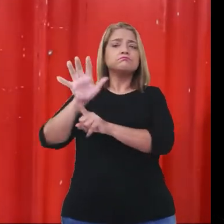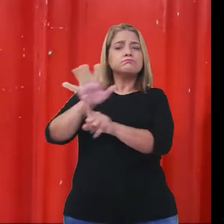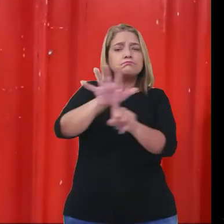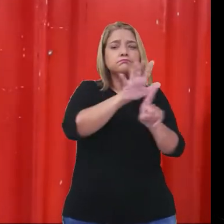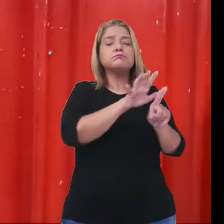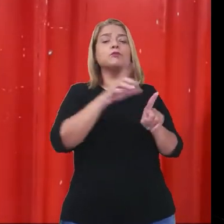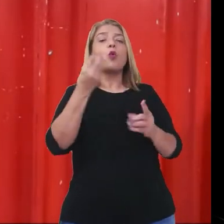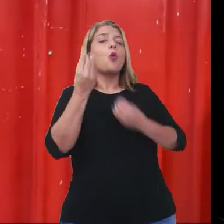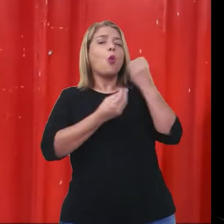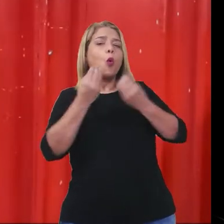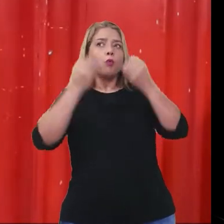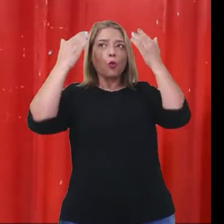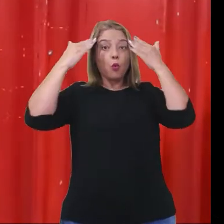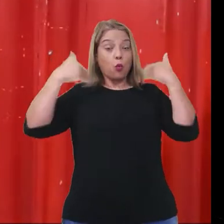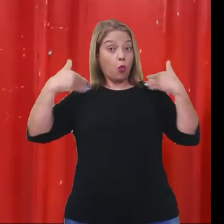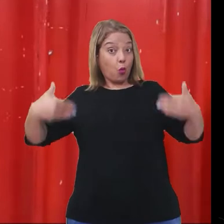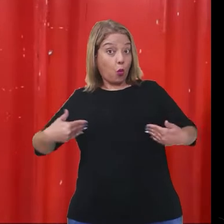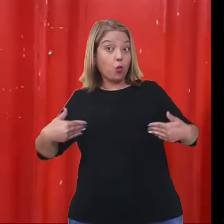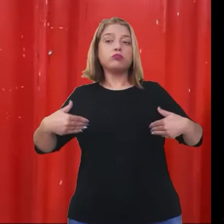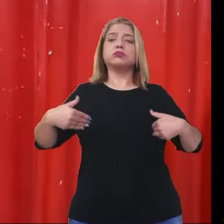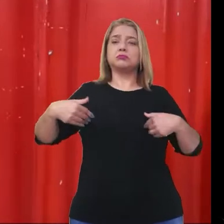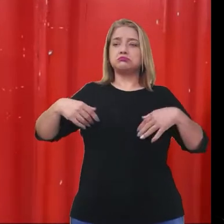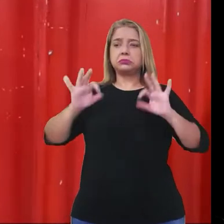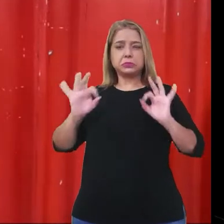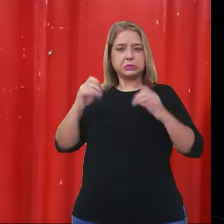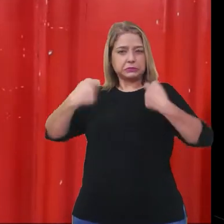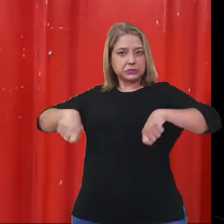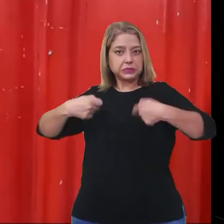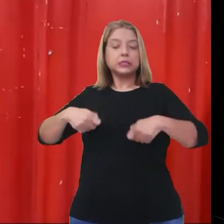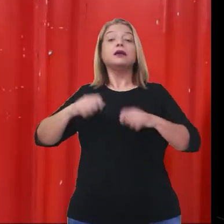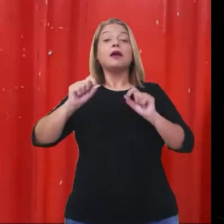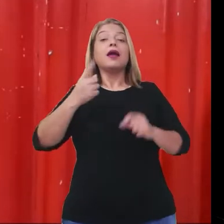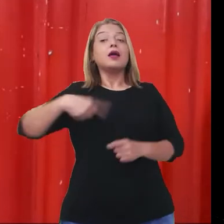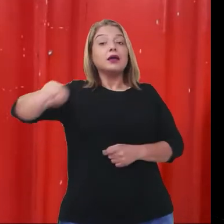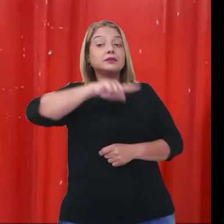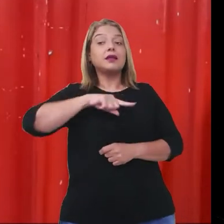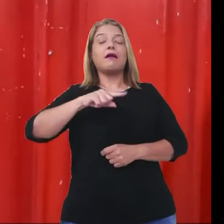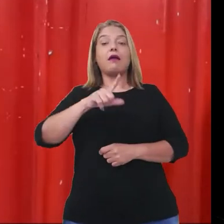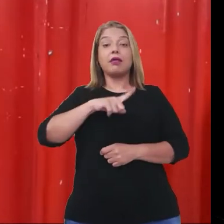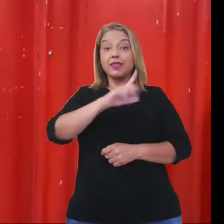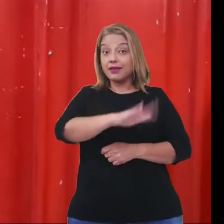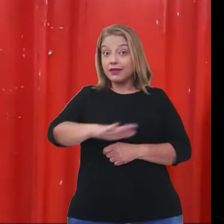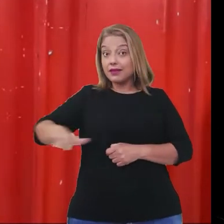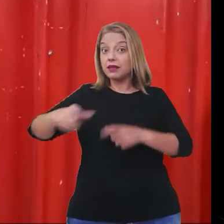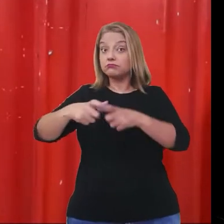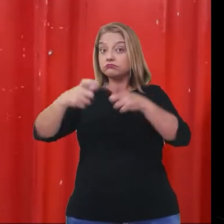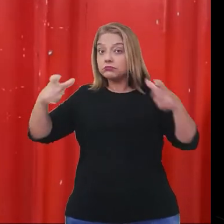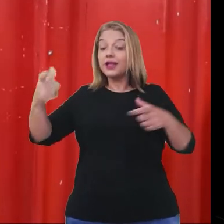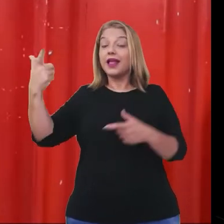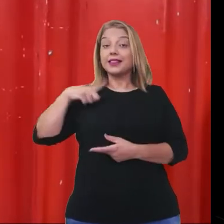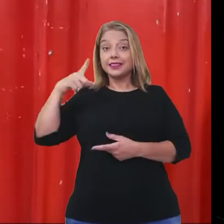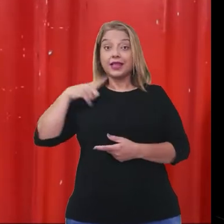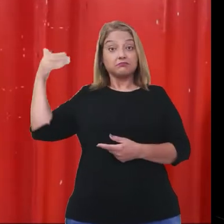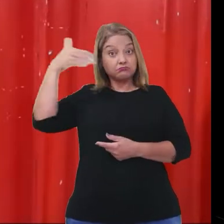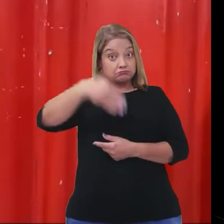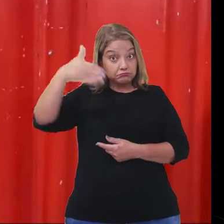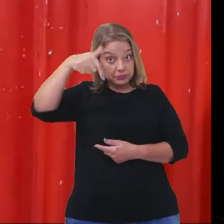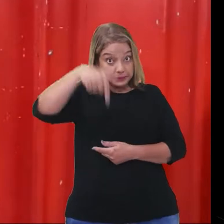padrões estéticos impostos pela mídia, grande parte das crianças atendidas em nossa instituição